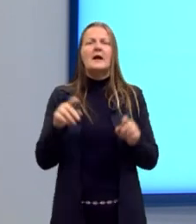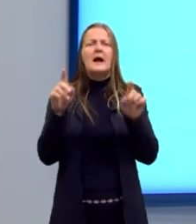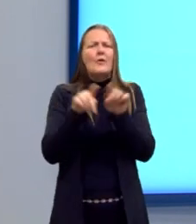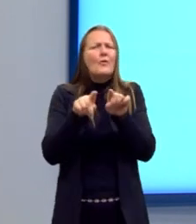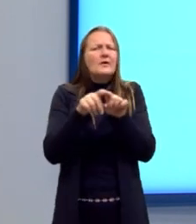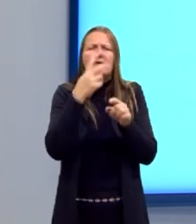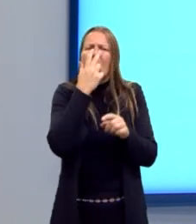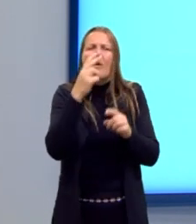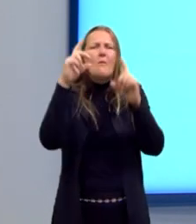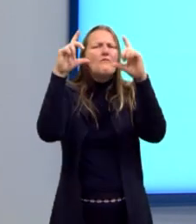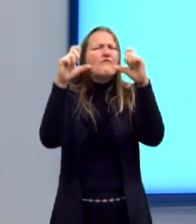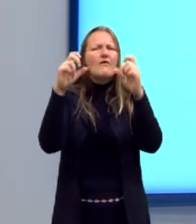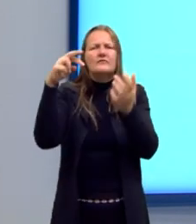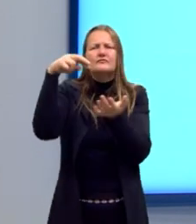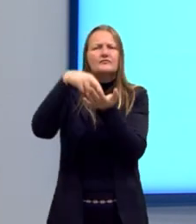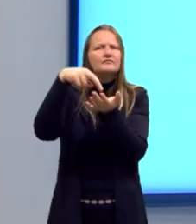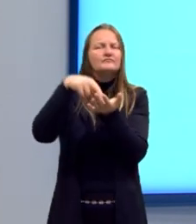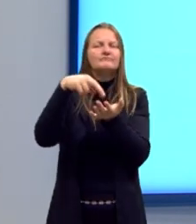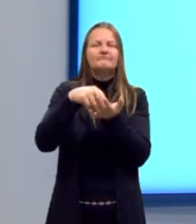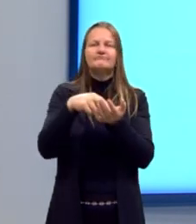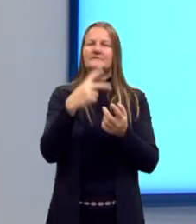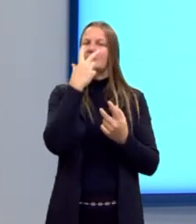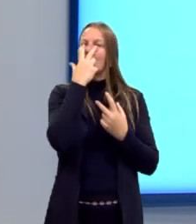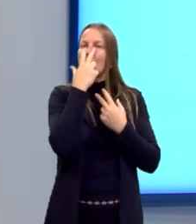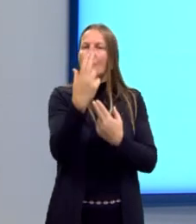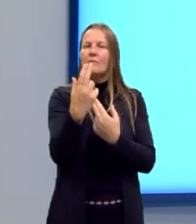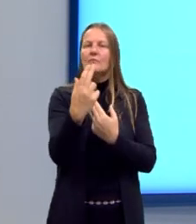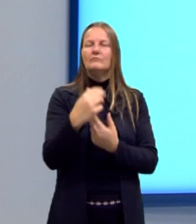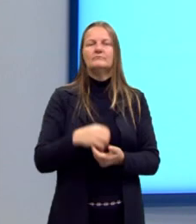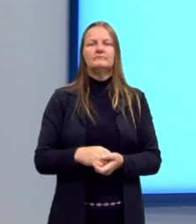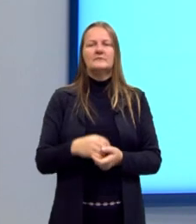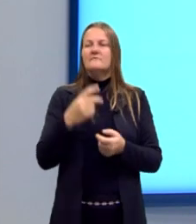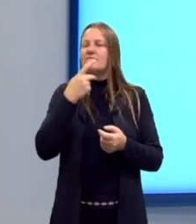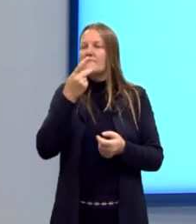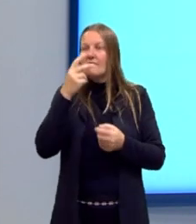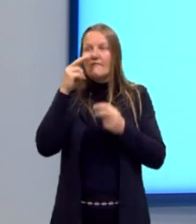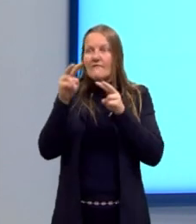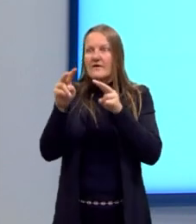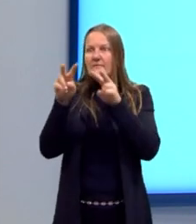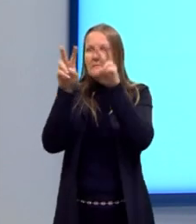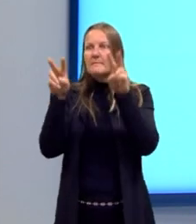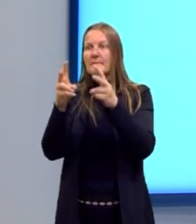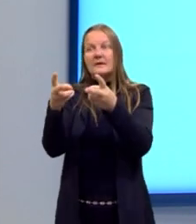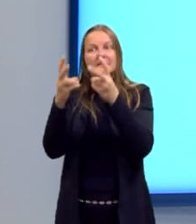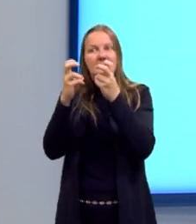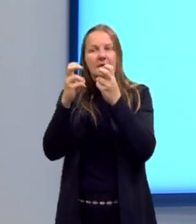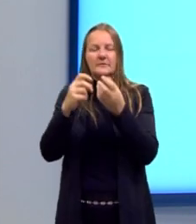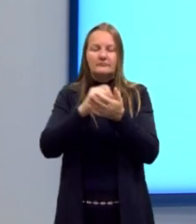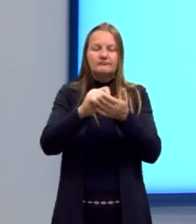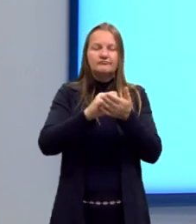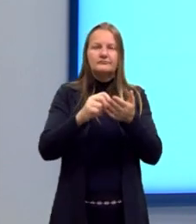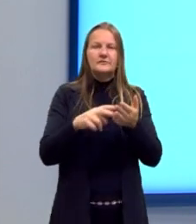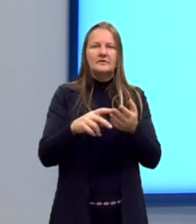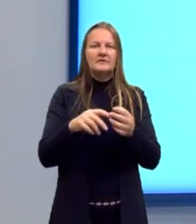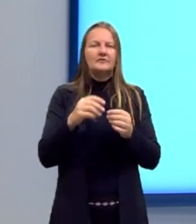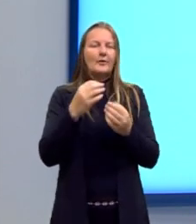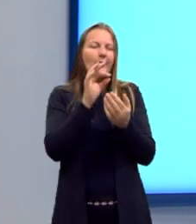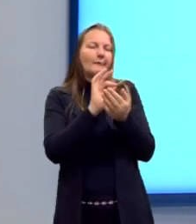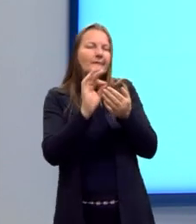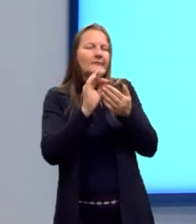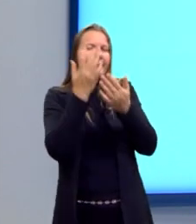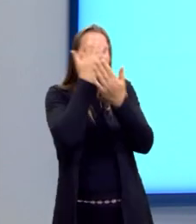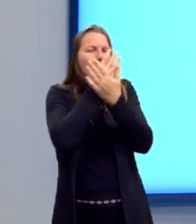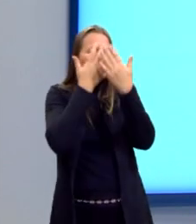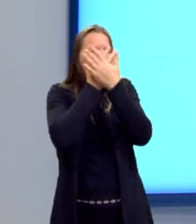aquele retrato real, daquilo que está sendo visto, está sendo descrito. Você não fica manipulando a imagem para ela parecer mais bonita.